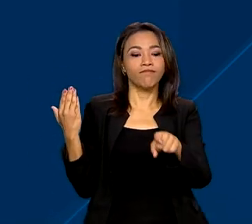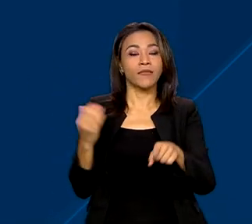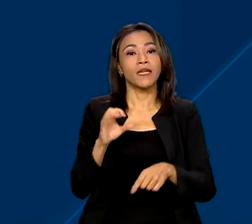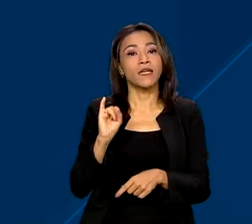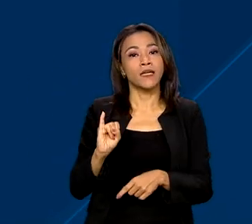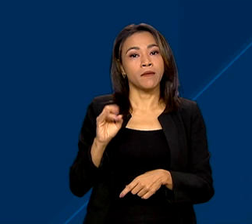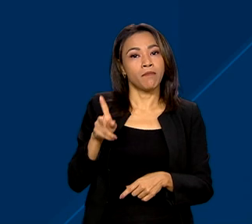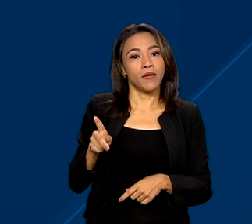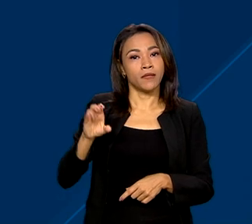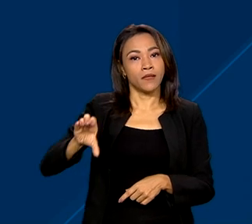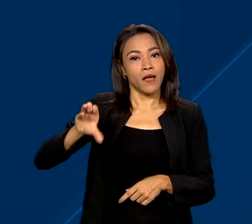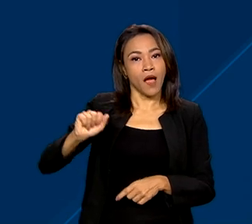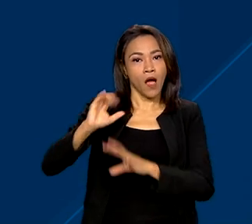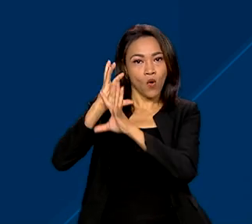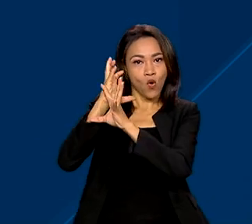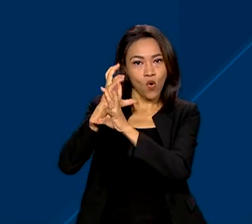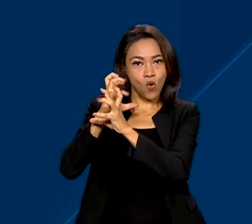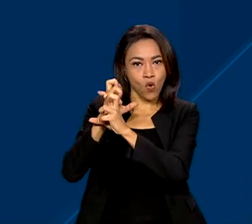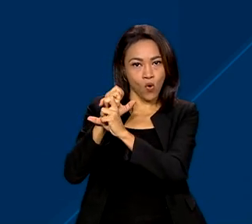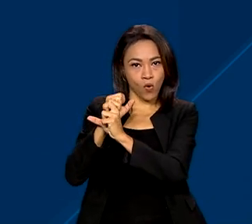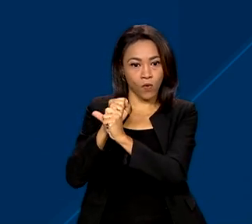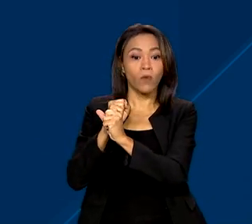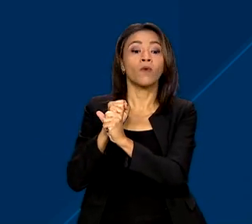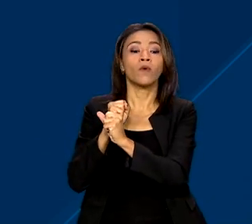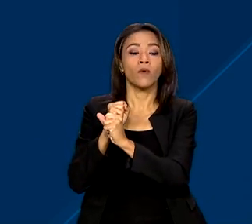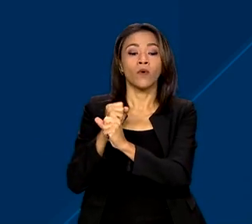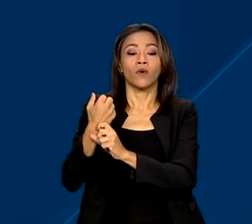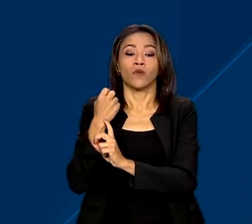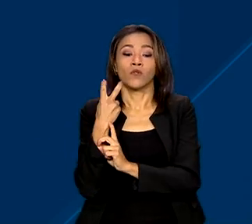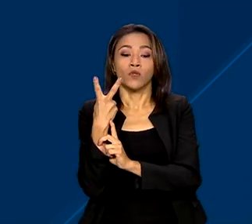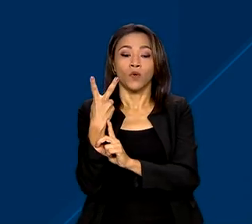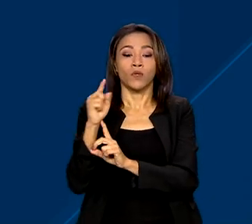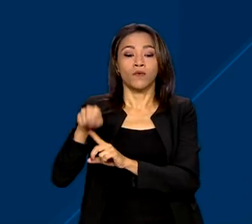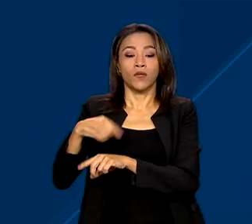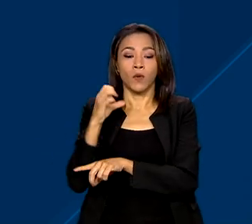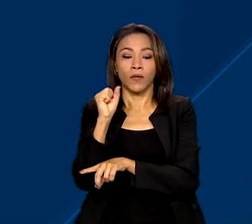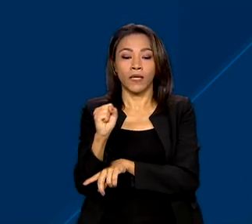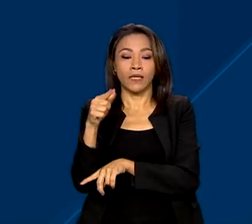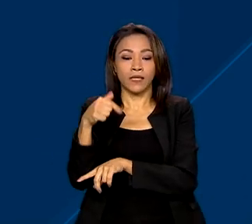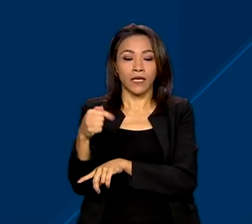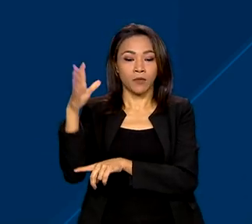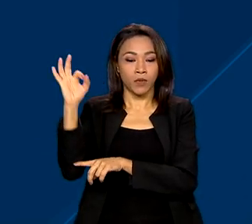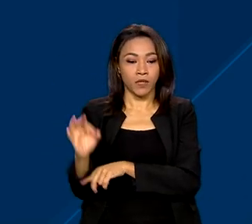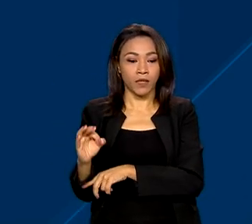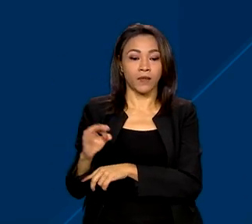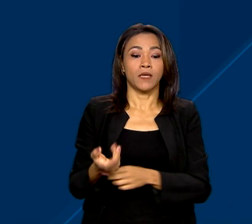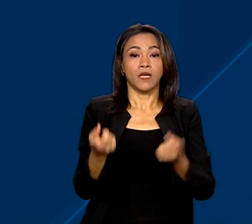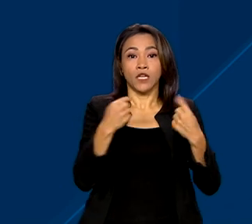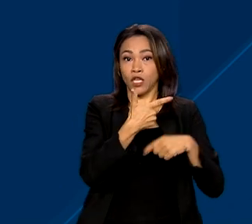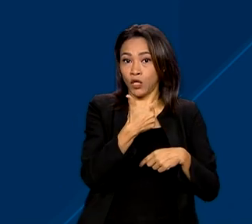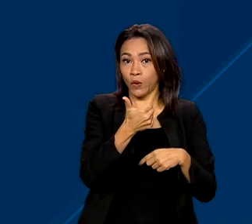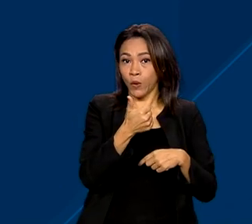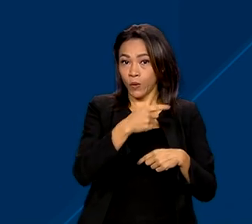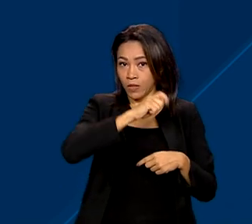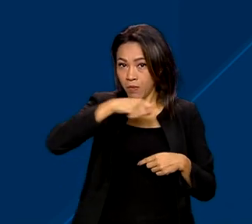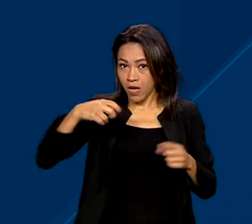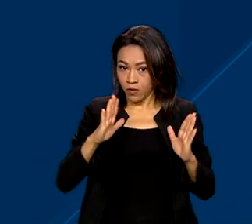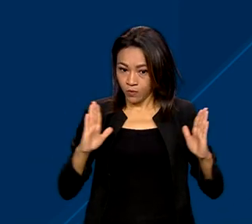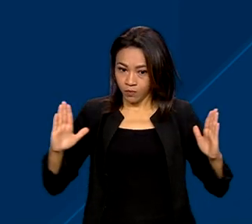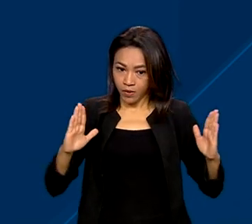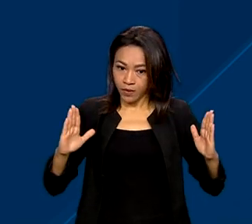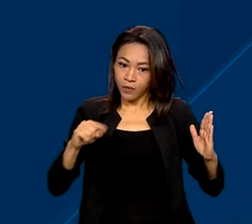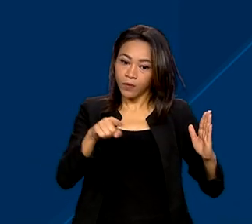IPCA, acumula alta de 2,87%. E nos últimos 12 meses, 3